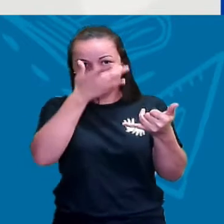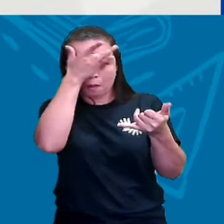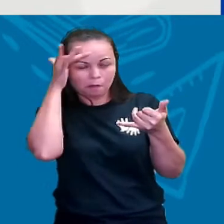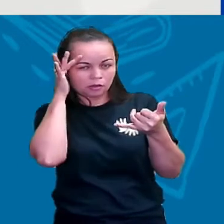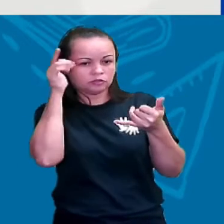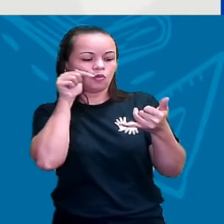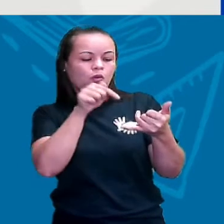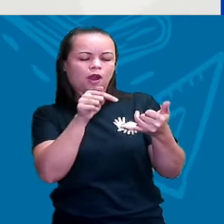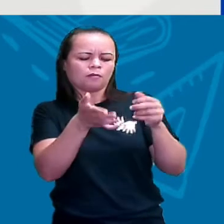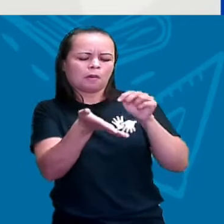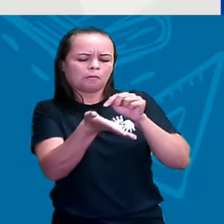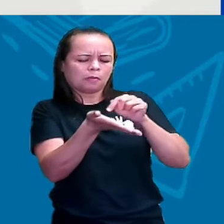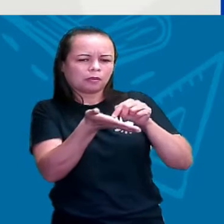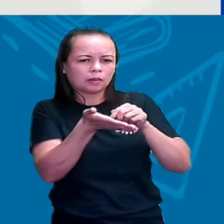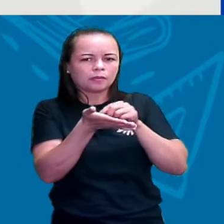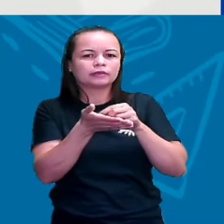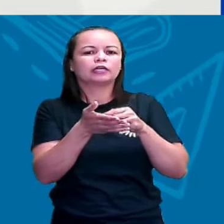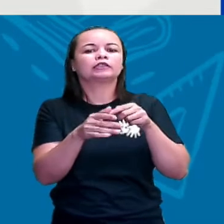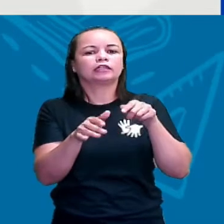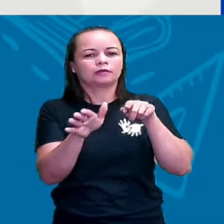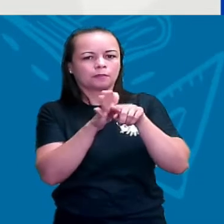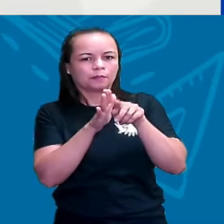para buscar essa informação também.